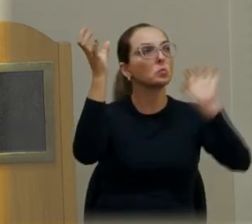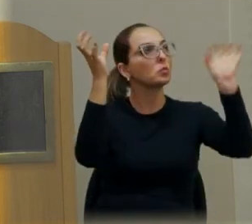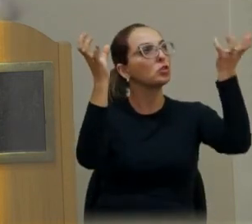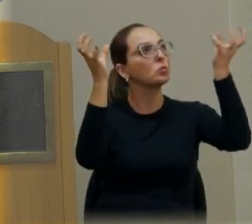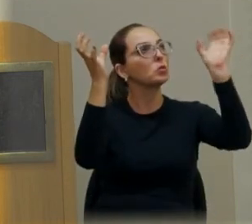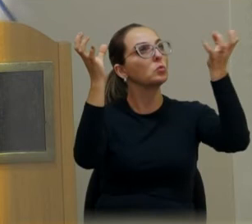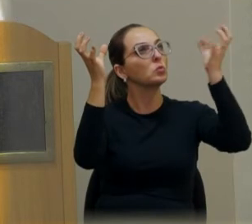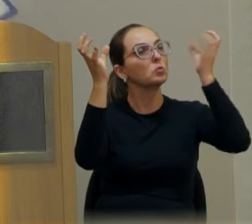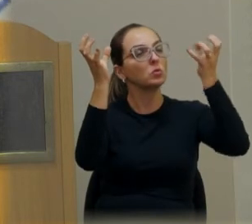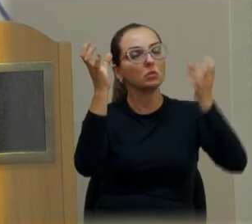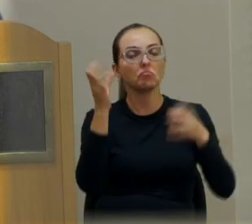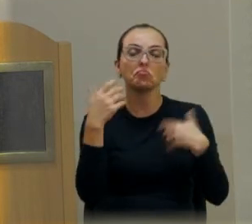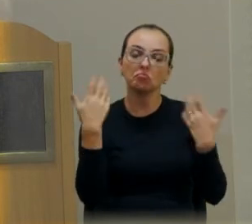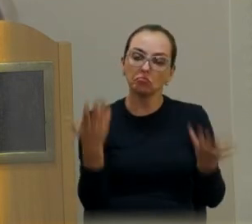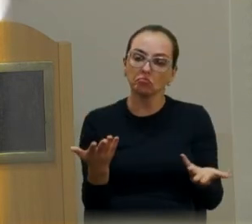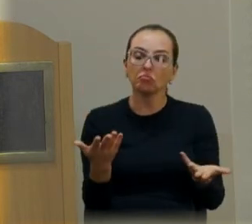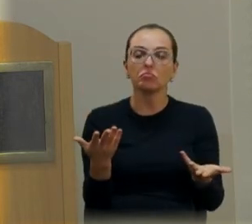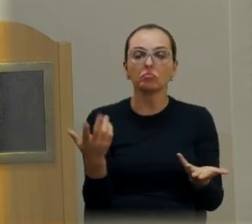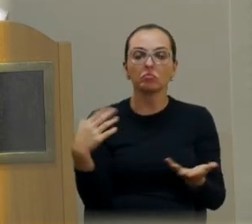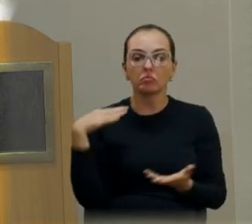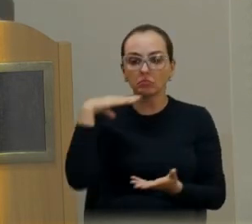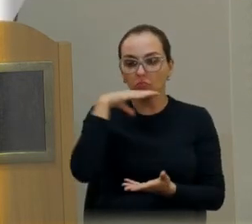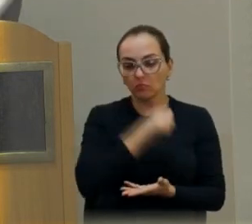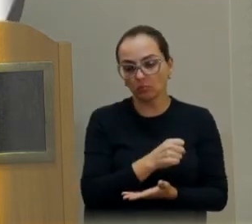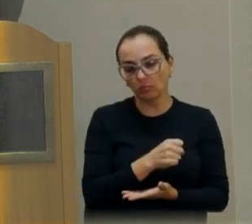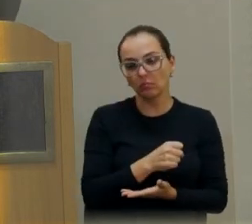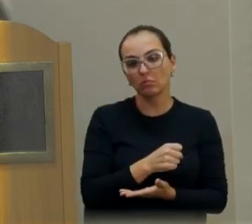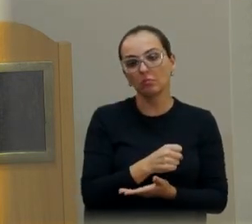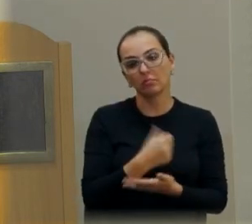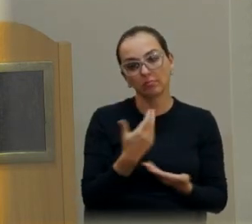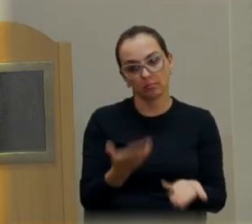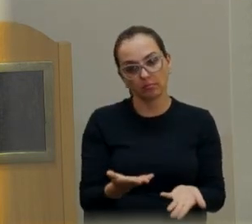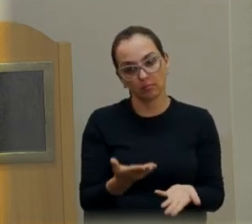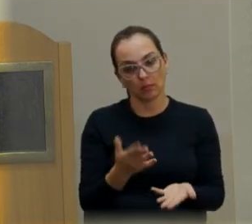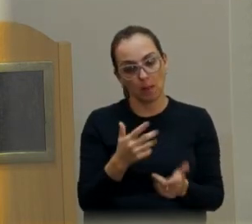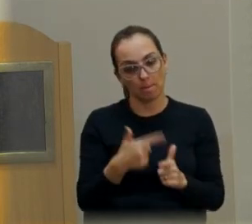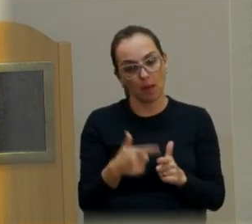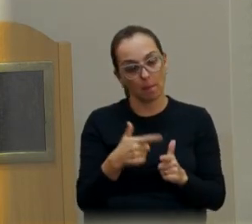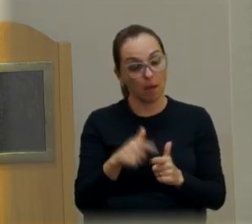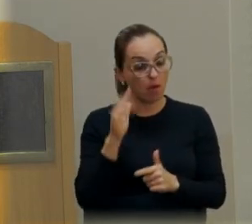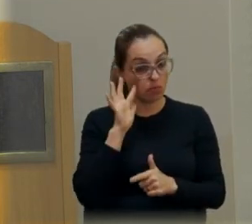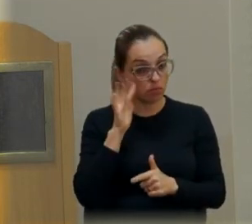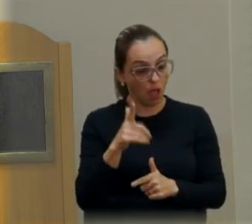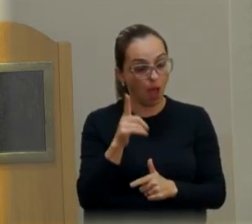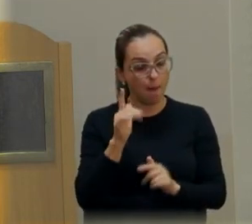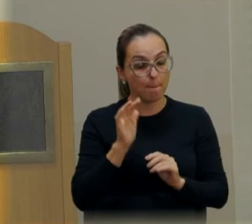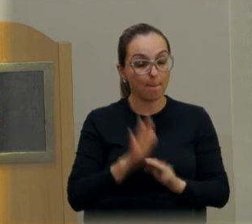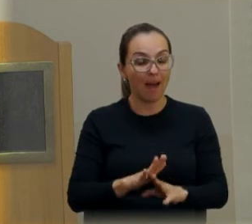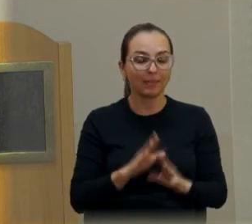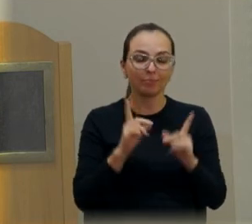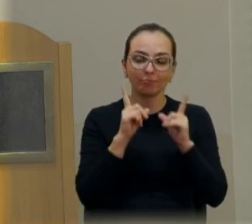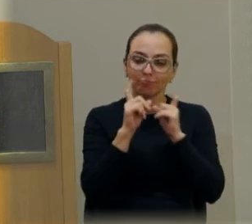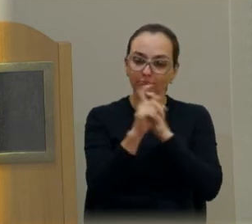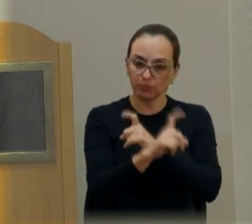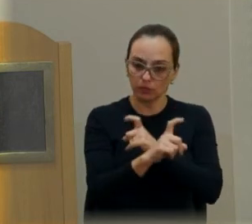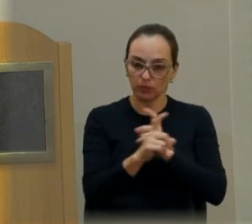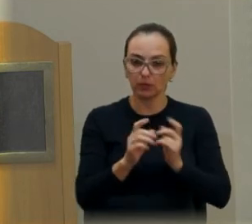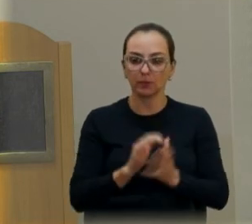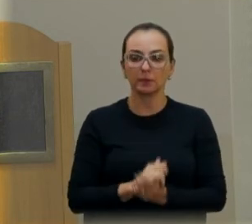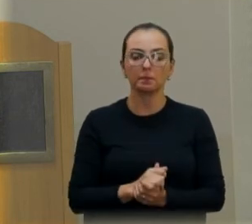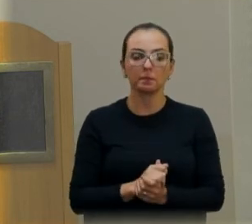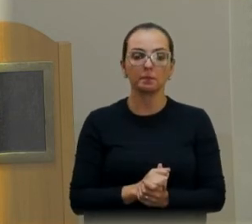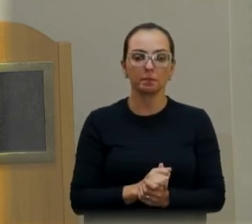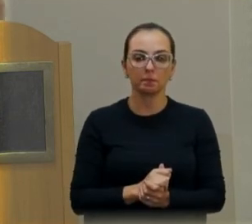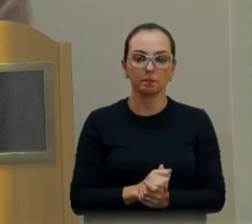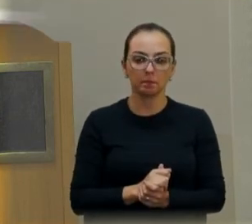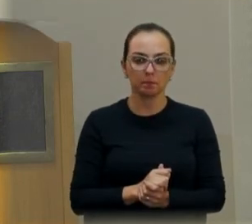parava a CPFL, fazia isso, trocava a lâmpada e resolveu o problema. Está difícil. Está muito